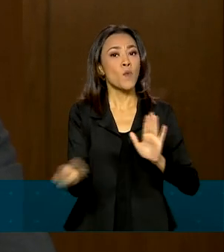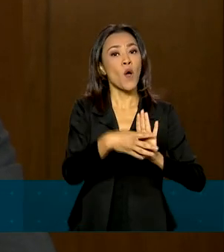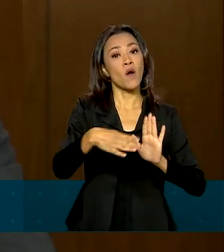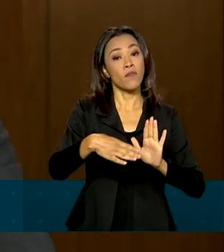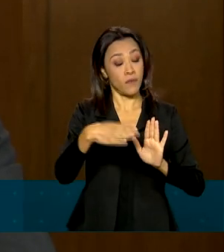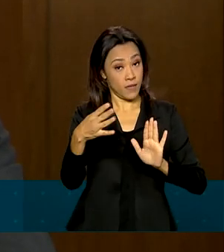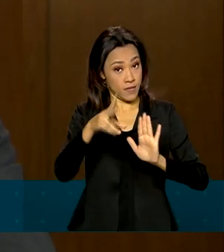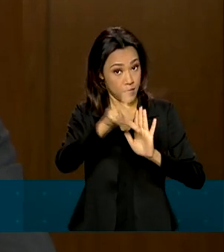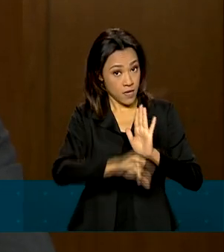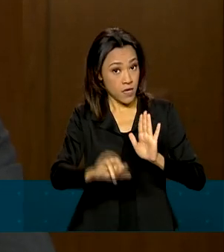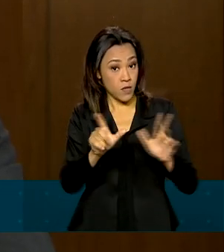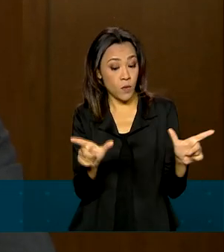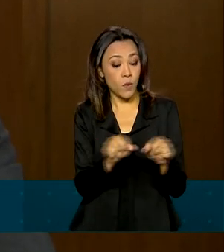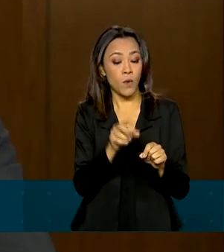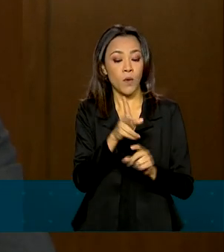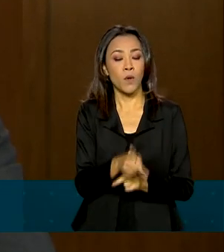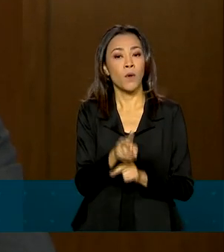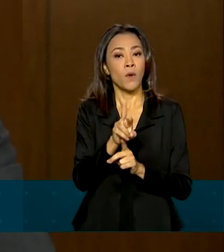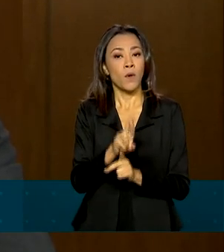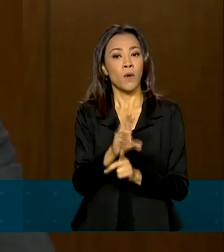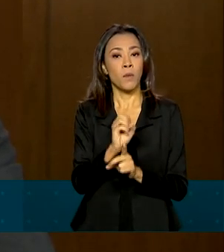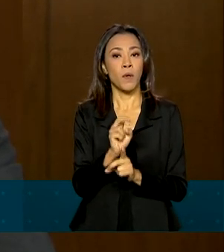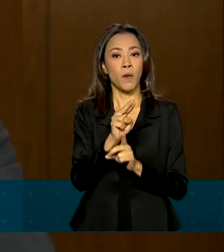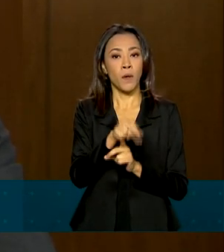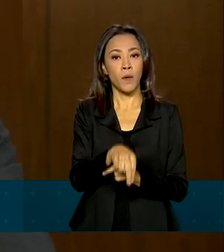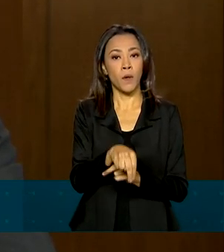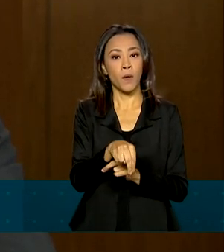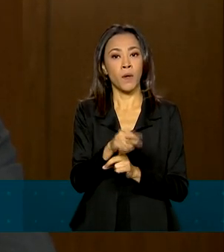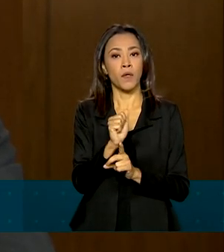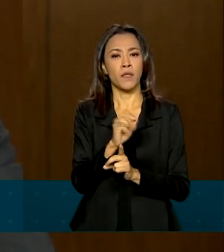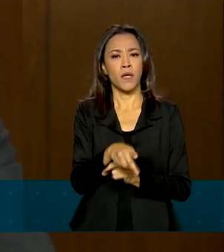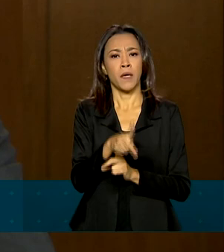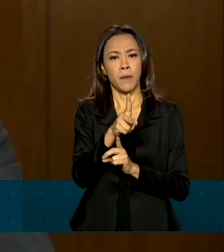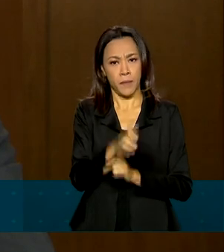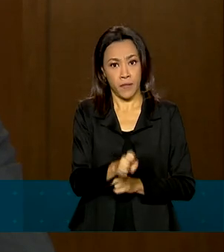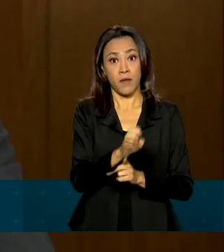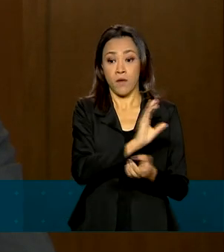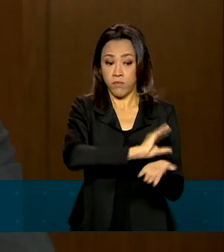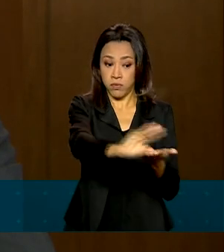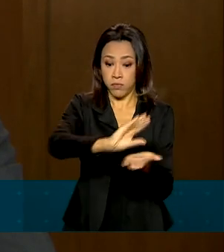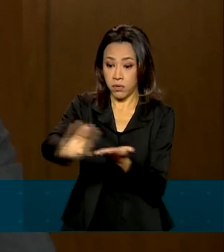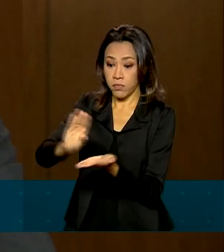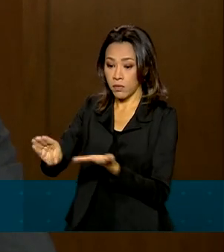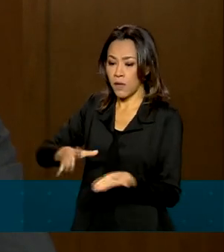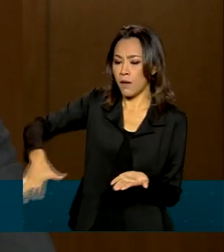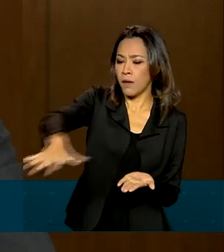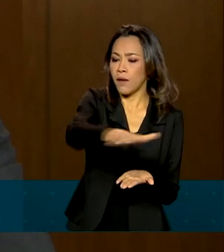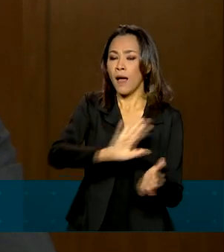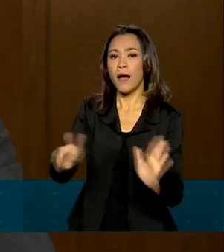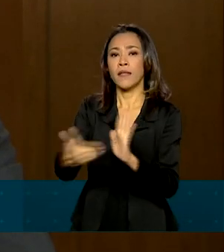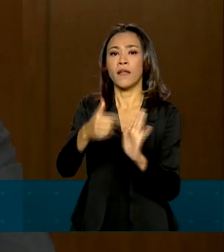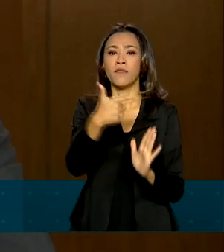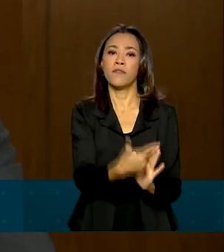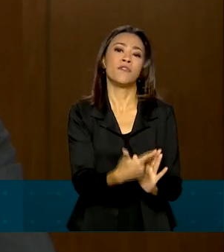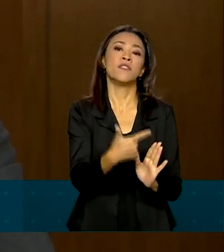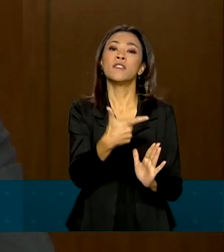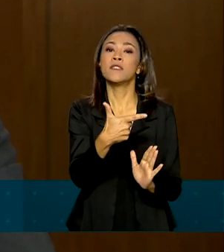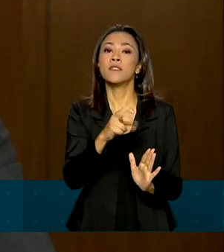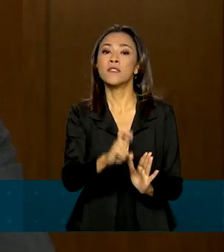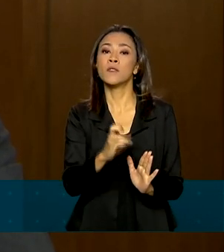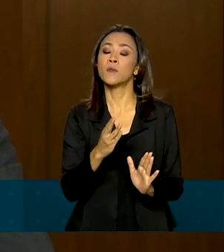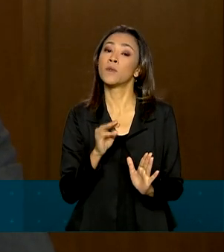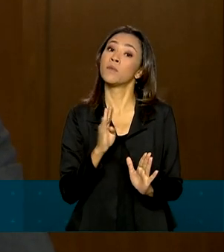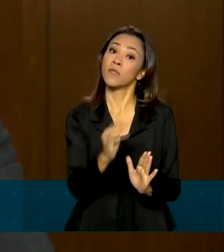agora permanente, que pode destinar a vários setores até 25 bilhões de reais, onde 20% será